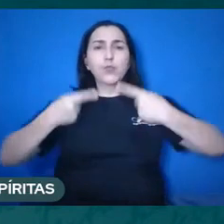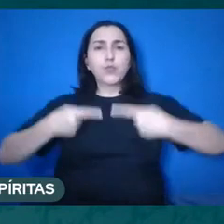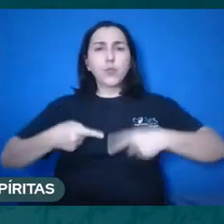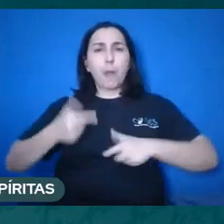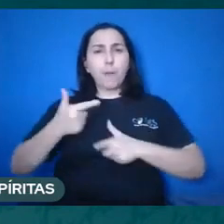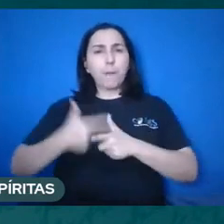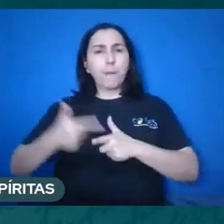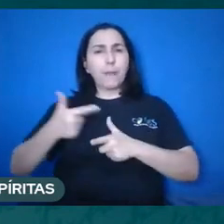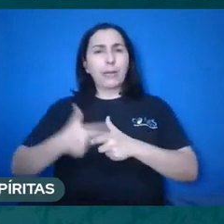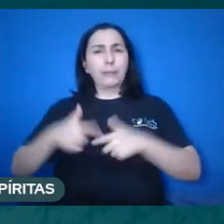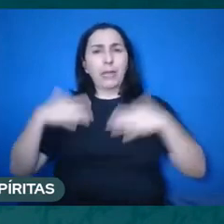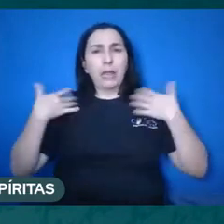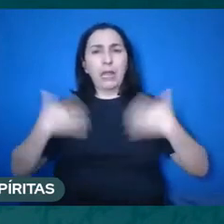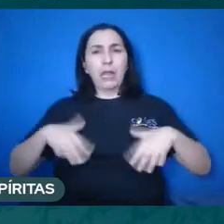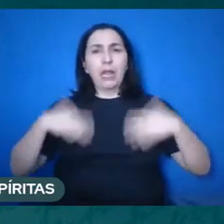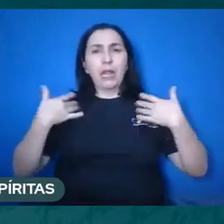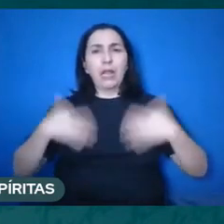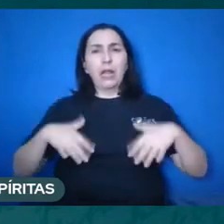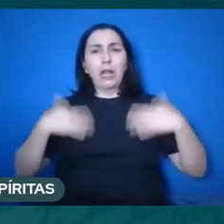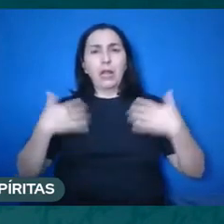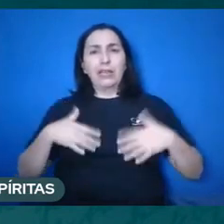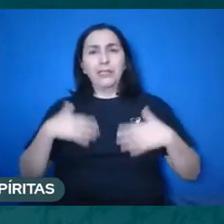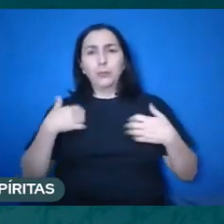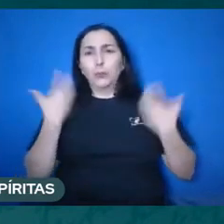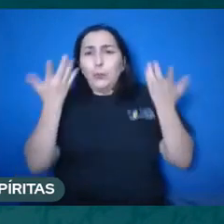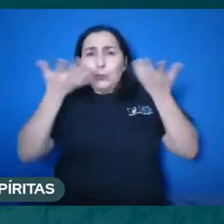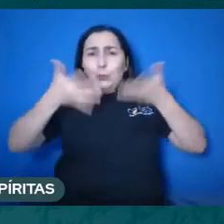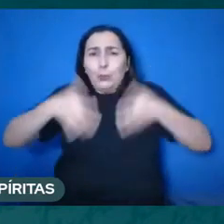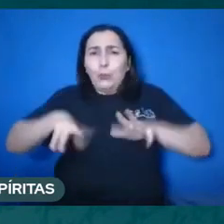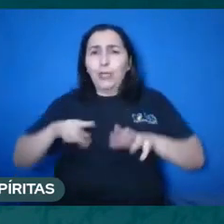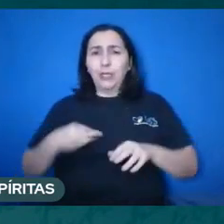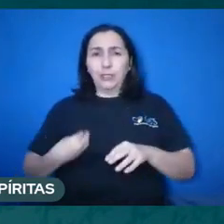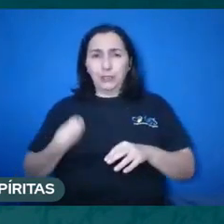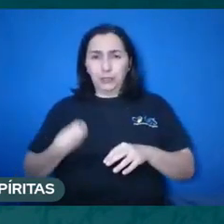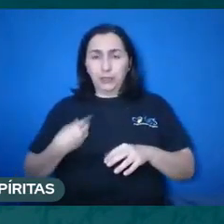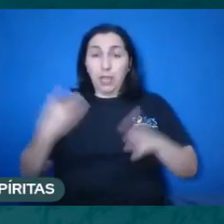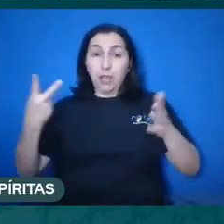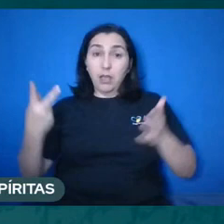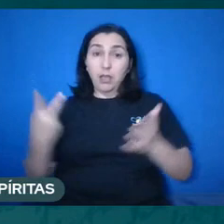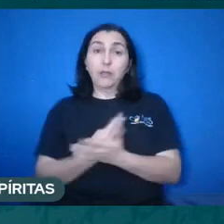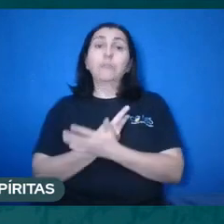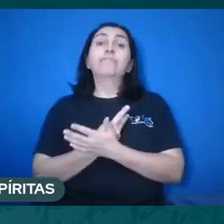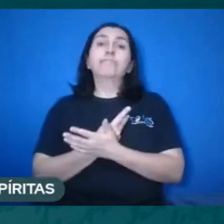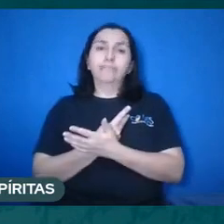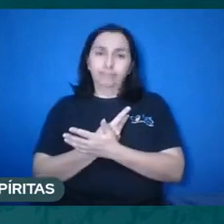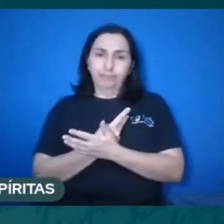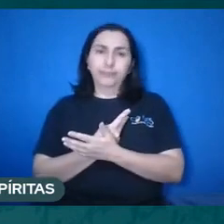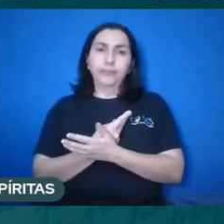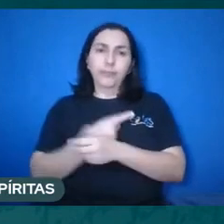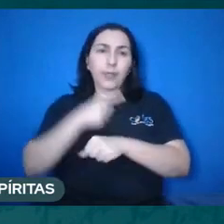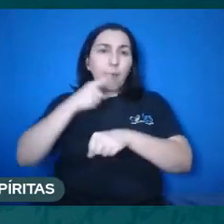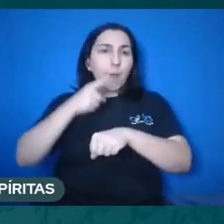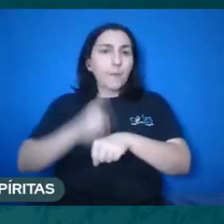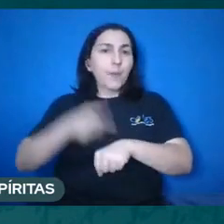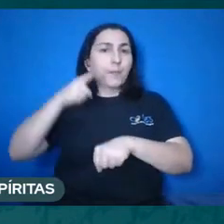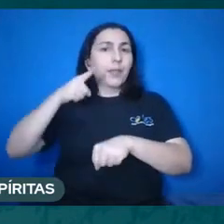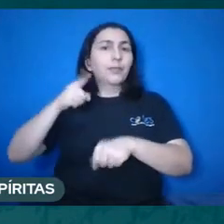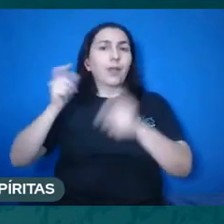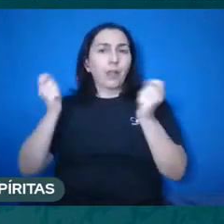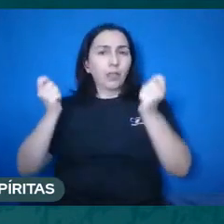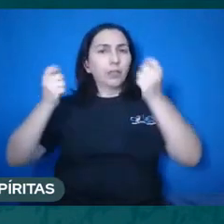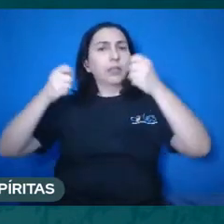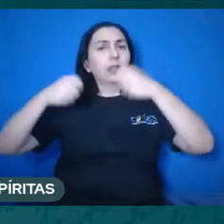pensa que horror, eu não queria estar vivendo isso? Ela chegou justamente quando eu já tinha condições de